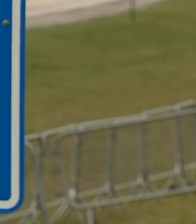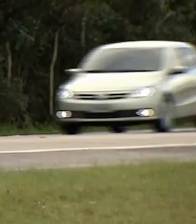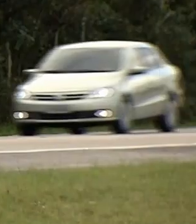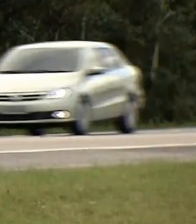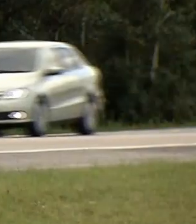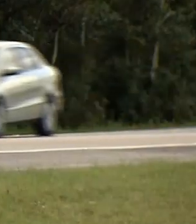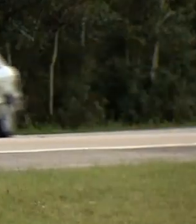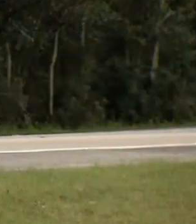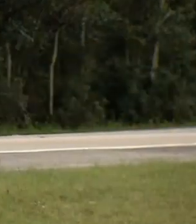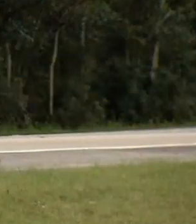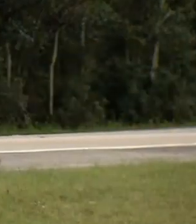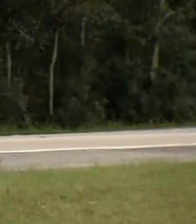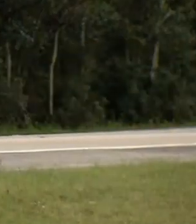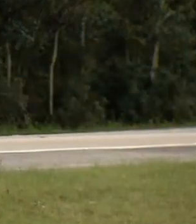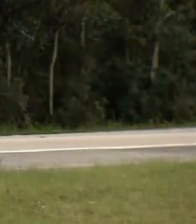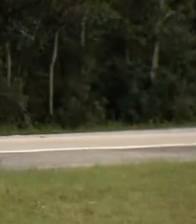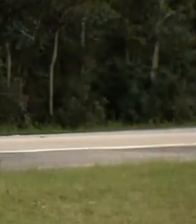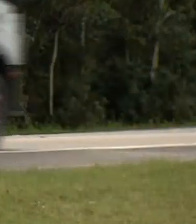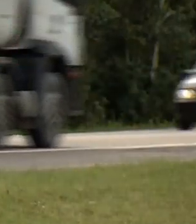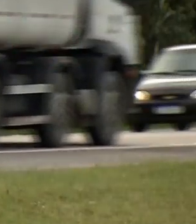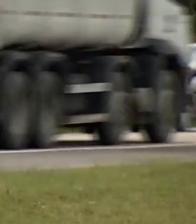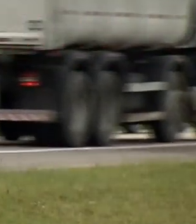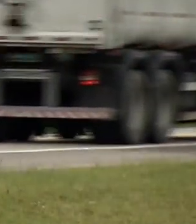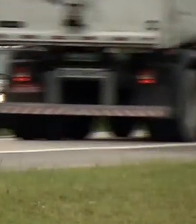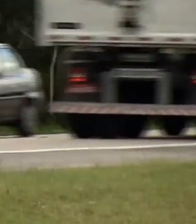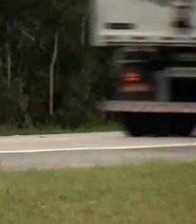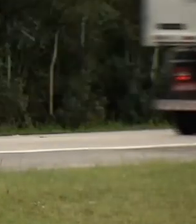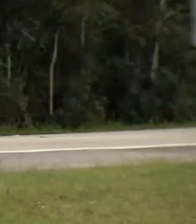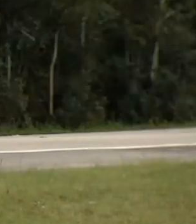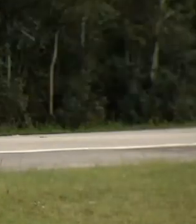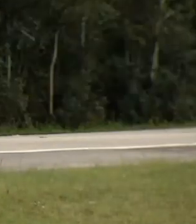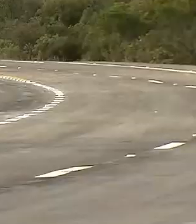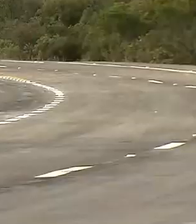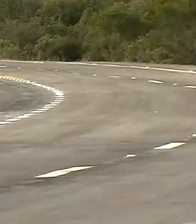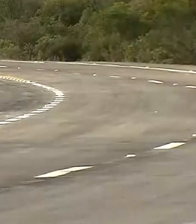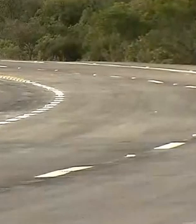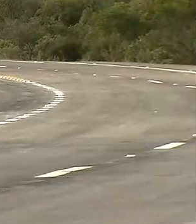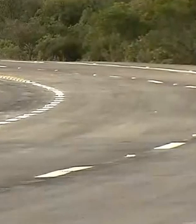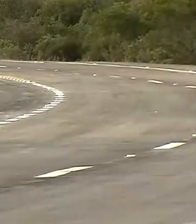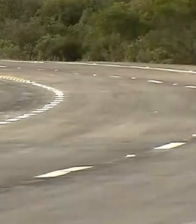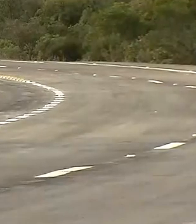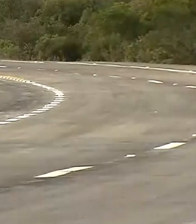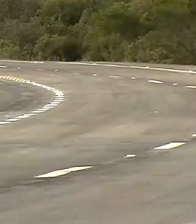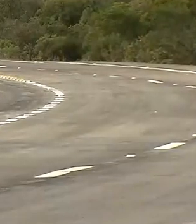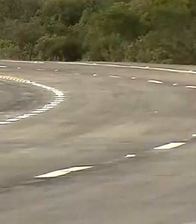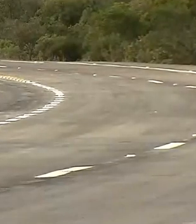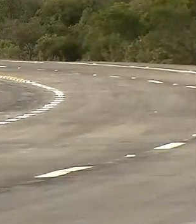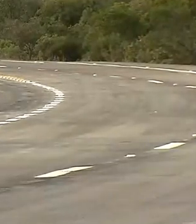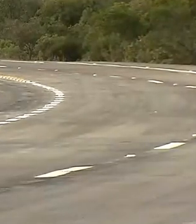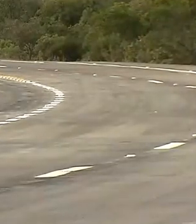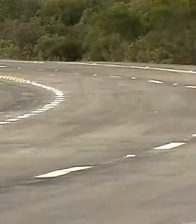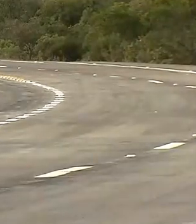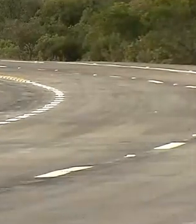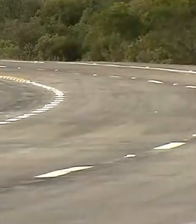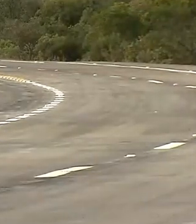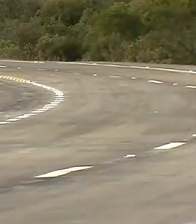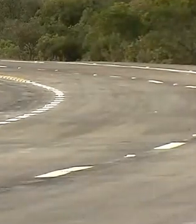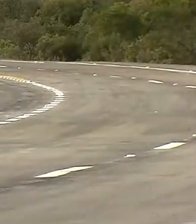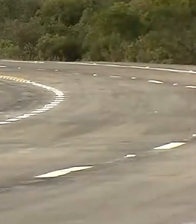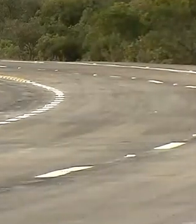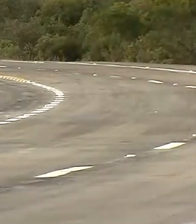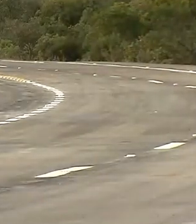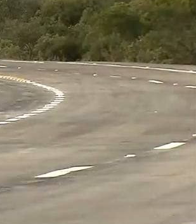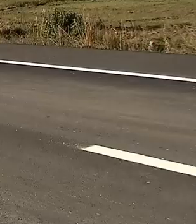Os 47 quilômetros já duplicados fazem parte do trecho de 211 quilômetros entre Porto Alegre e